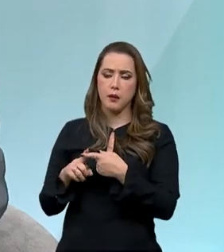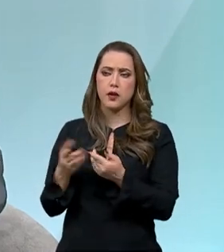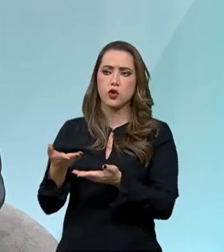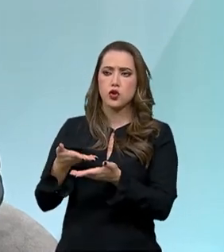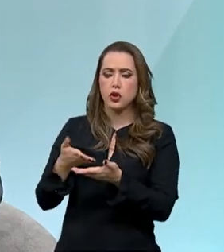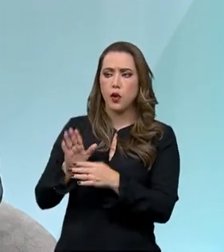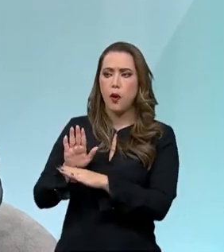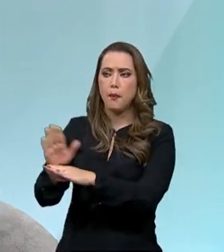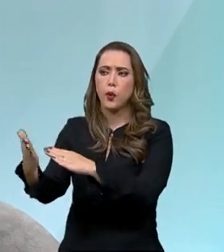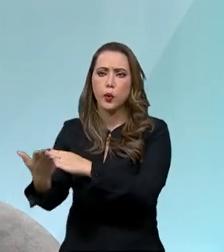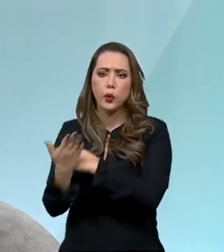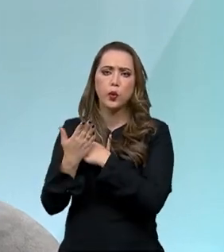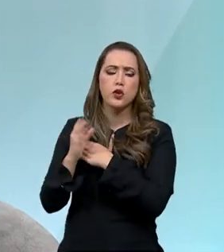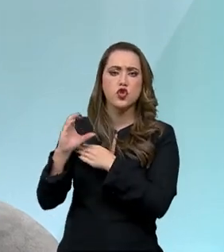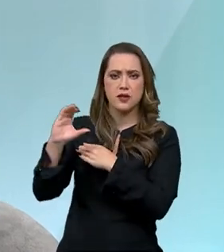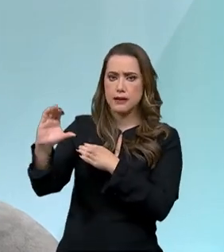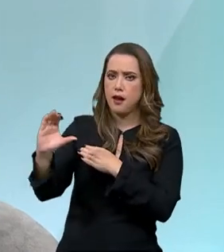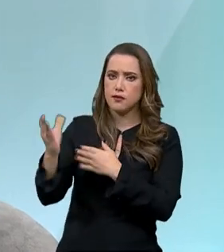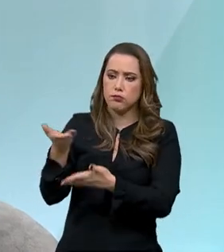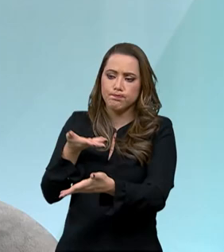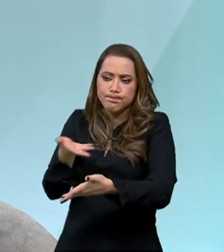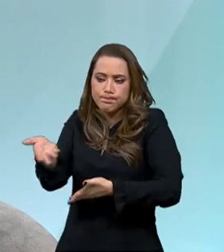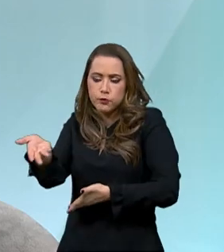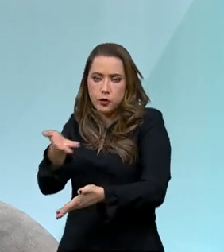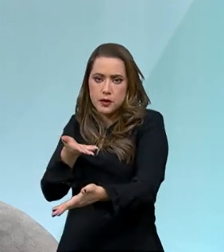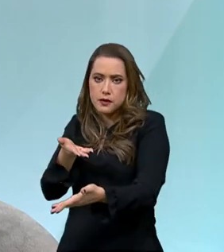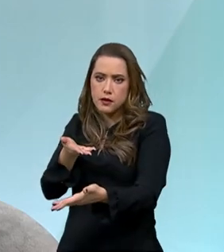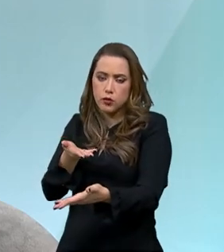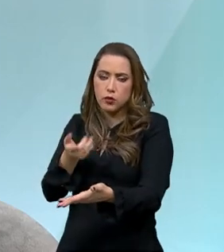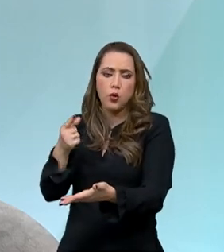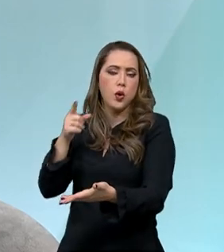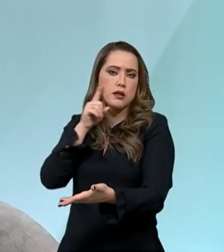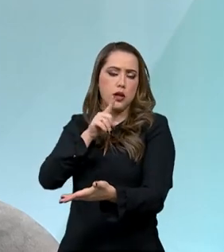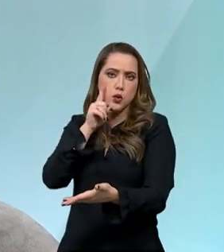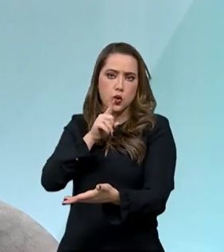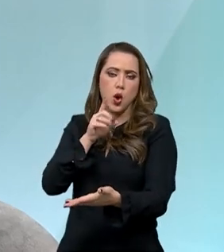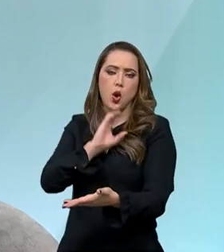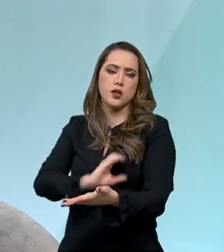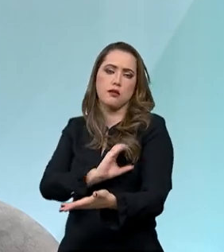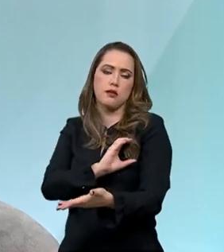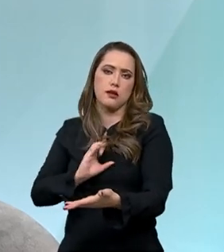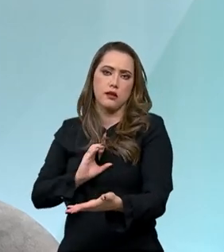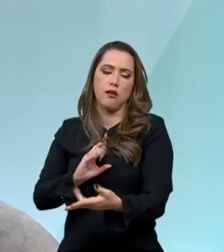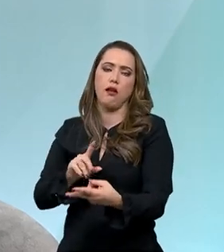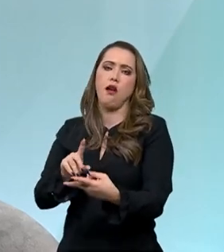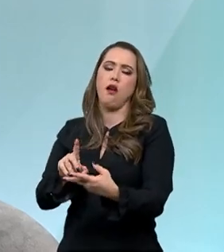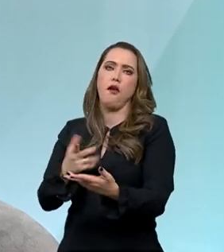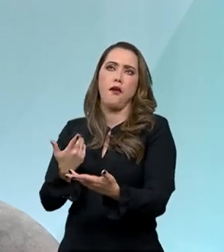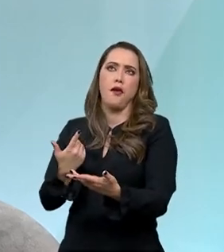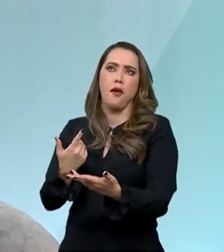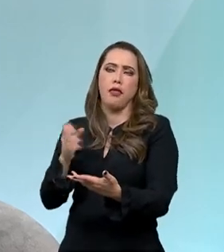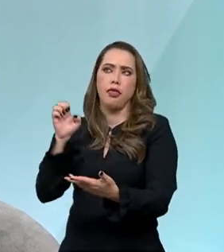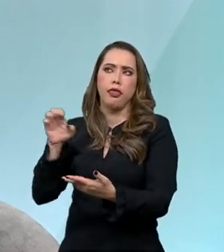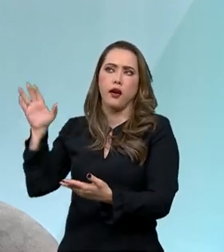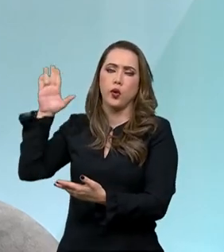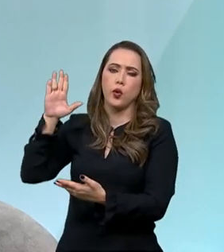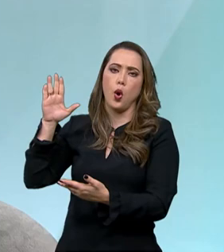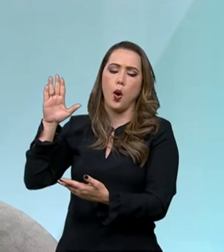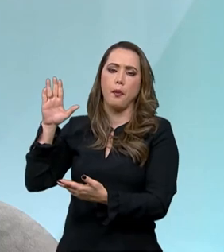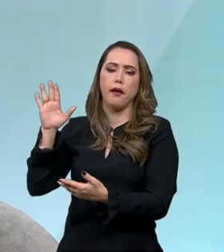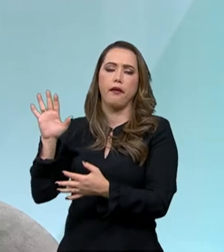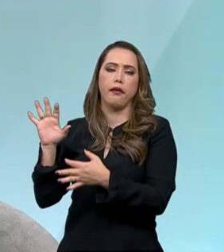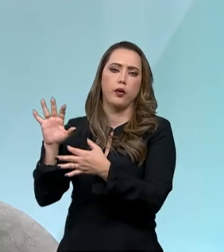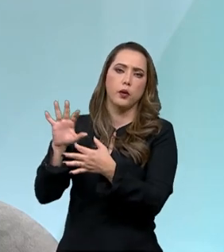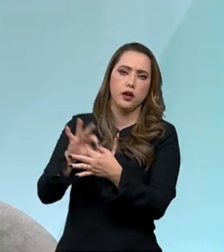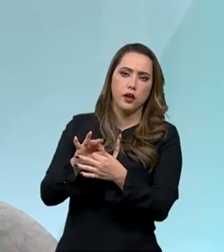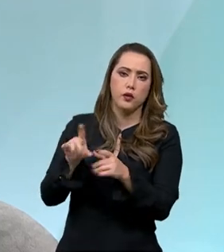escritório lá, nós chamamos de Embrapa América do Norte, Estados Unidos e Canadá. Nós temos na Europa, a Embrapa Europa,